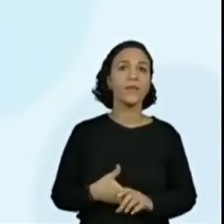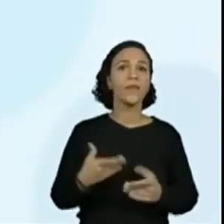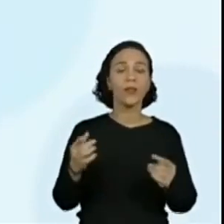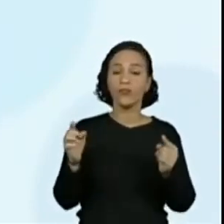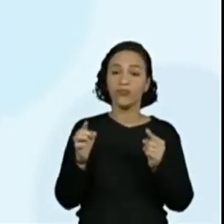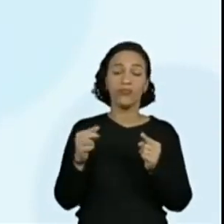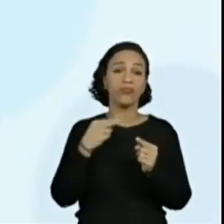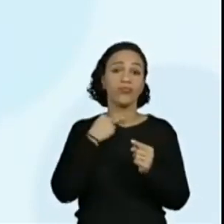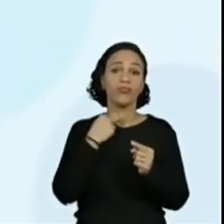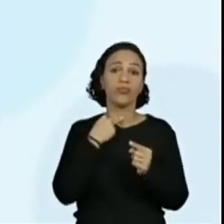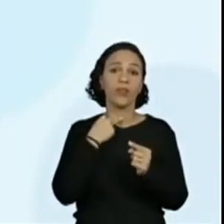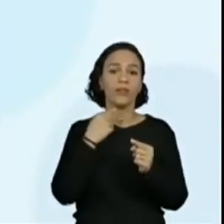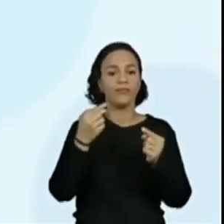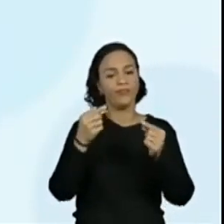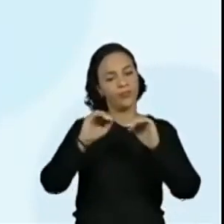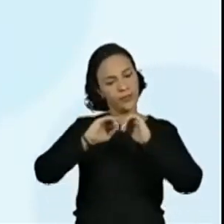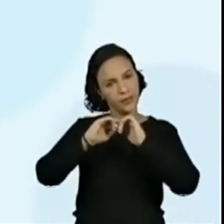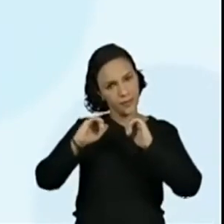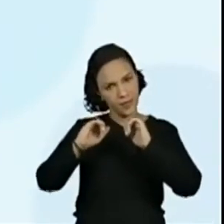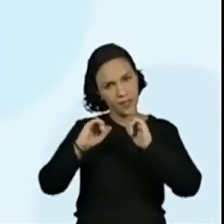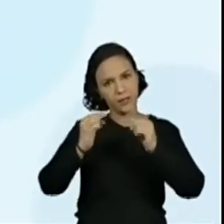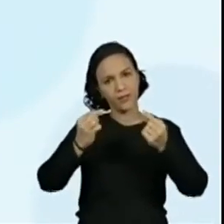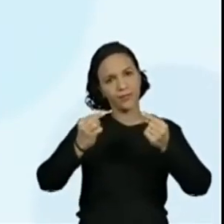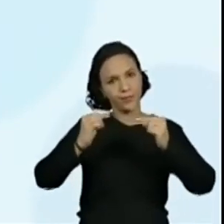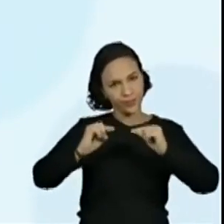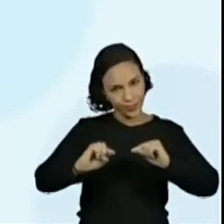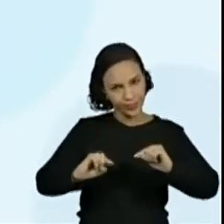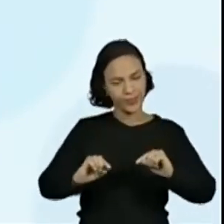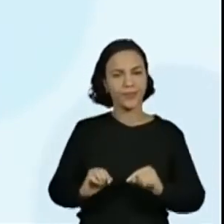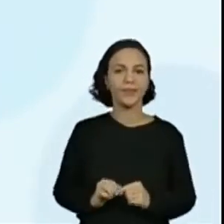linha. Como que eu faço? Olha, separando a sílaba.